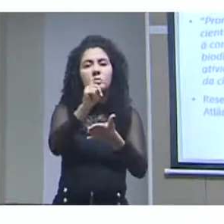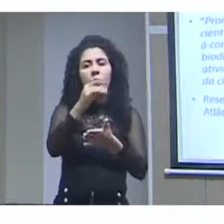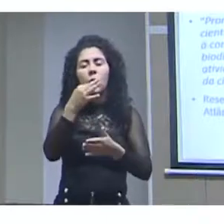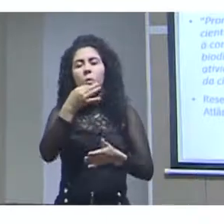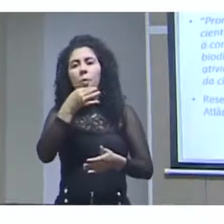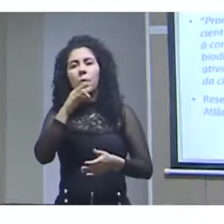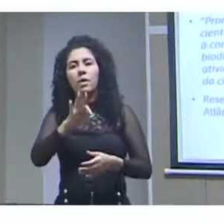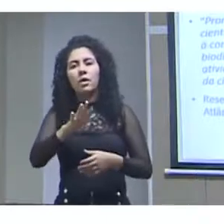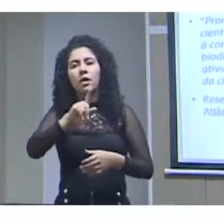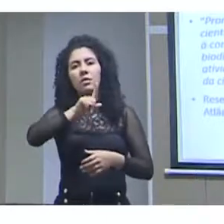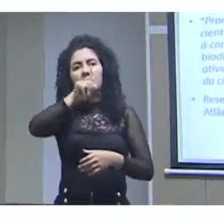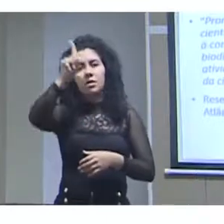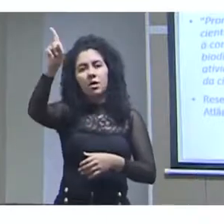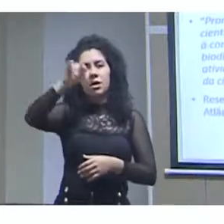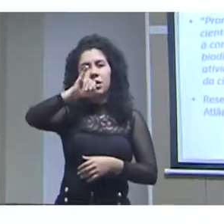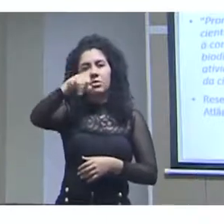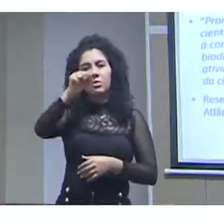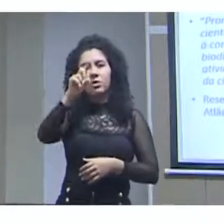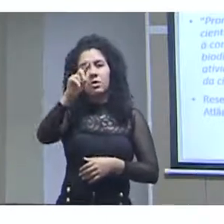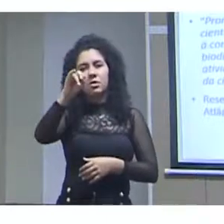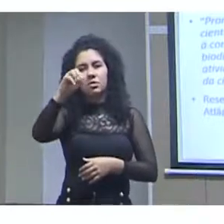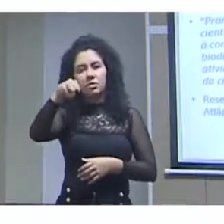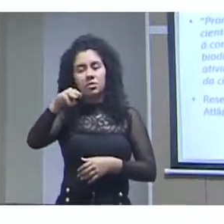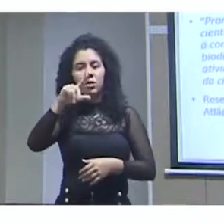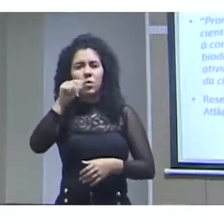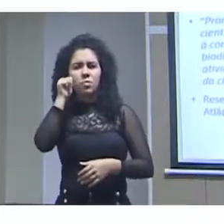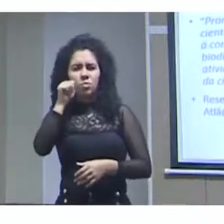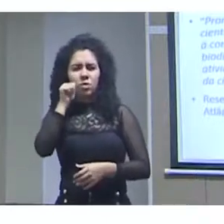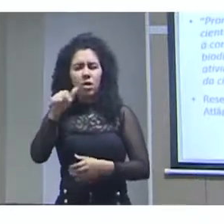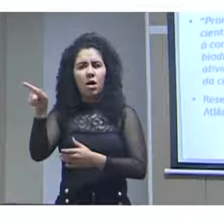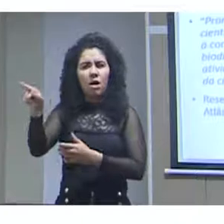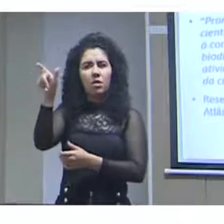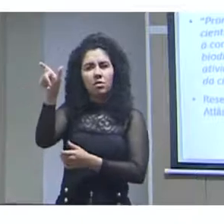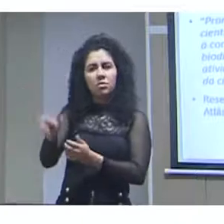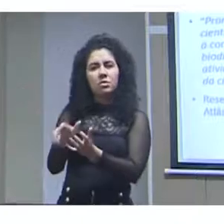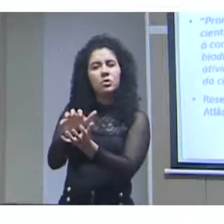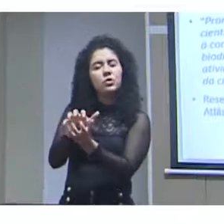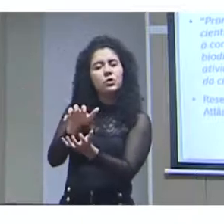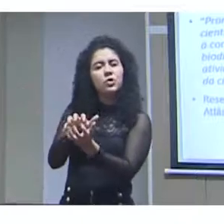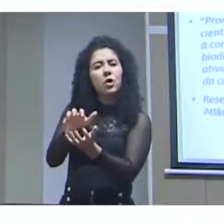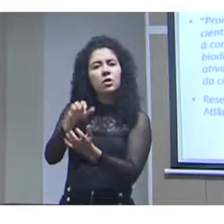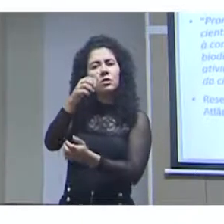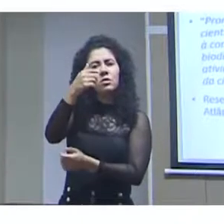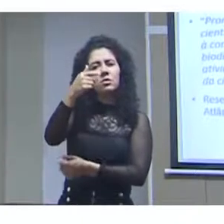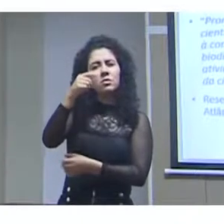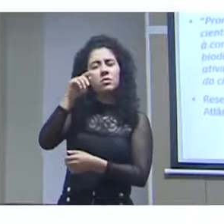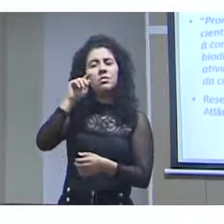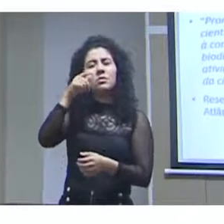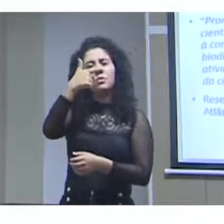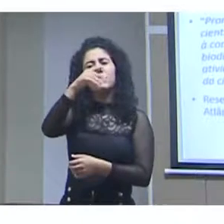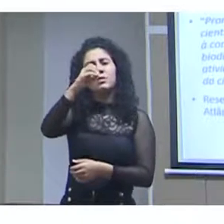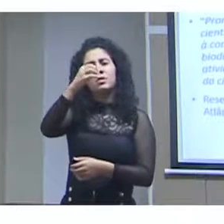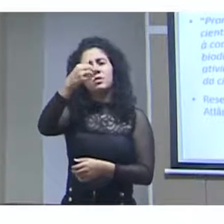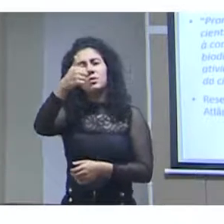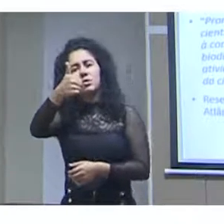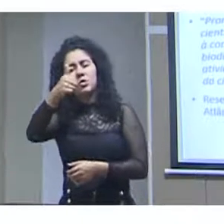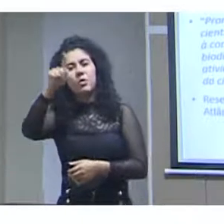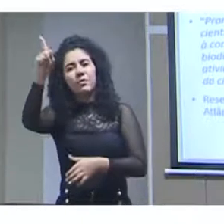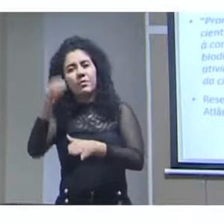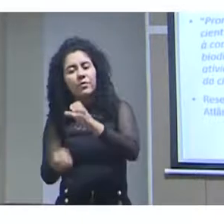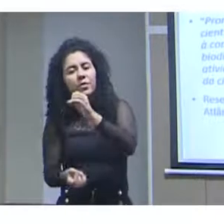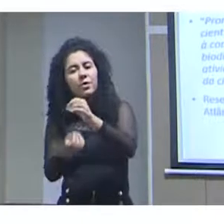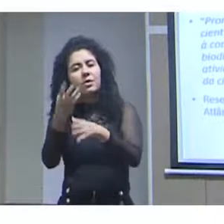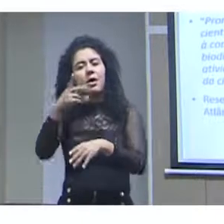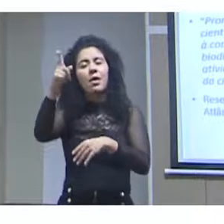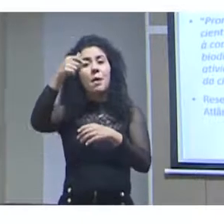Jardim Botânico do Rio de Janeiro. Já uma senhora de 211 anos de existência, foi fundada há muitos anos, primeira